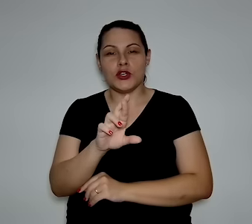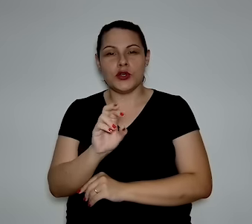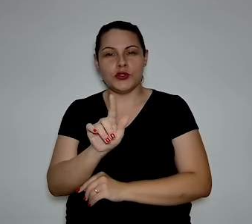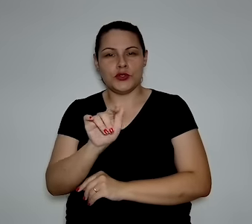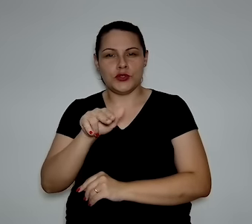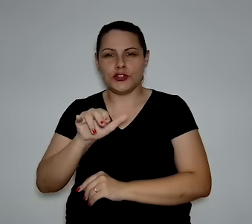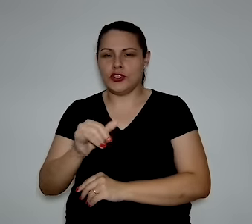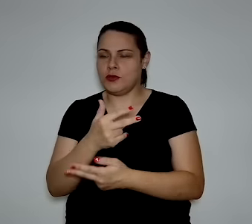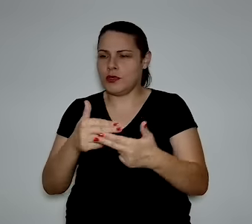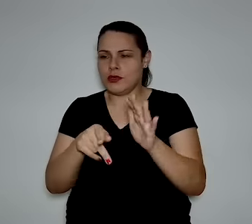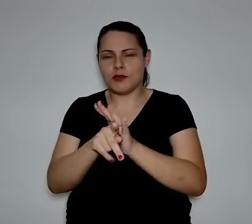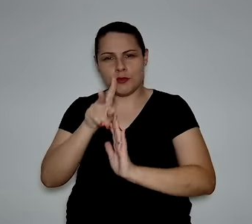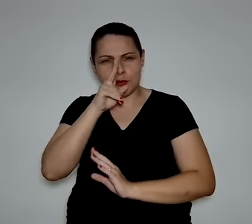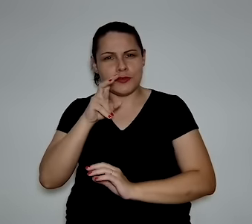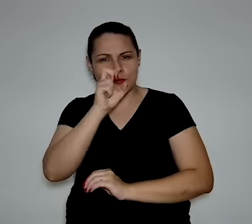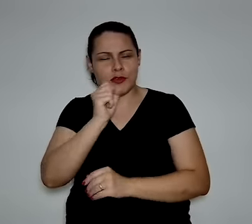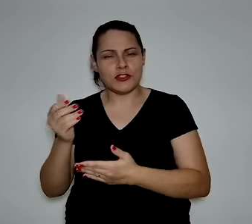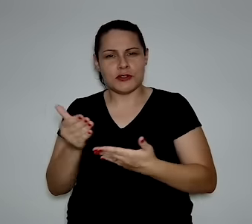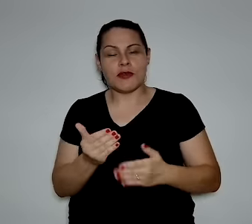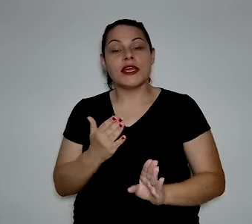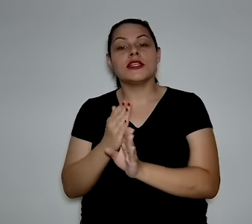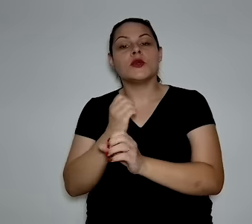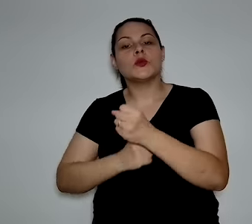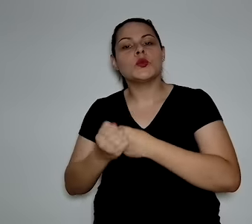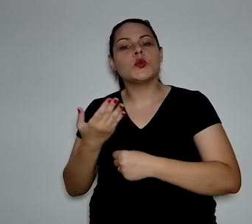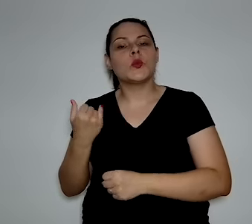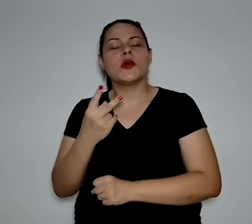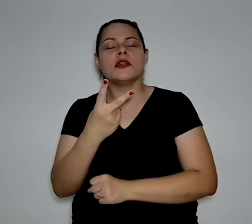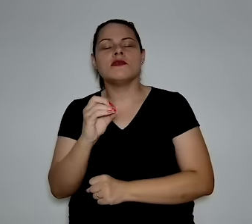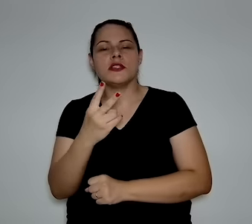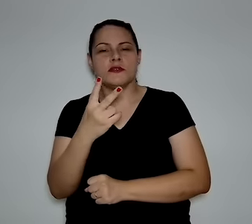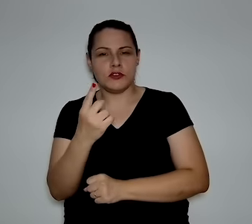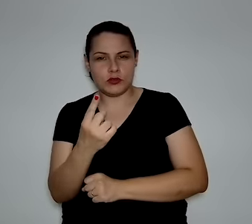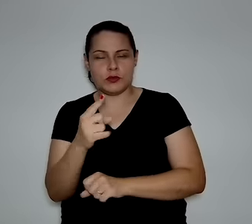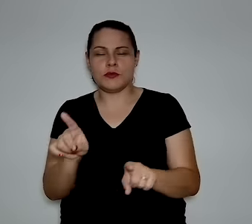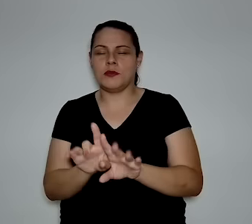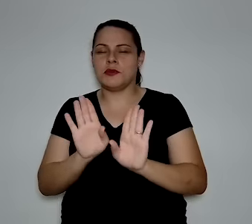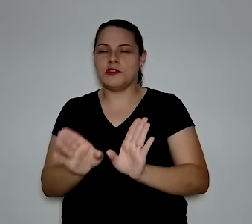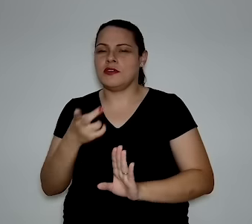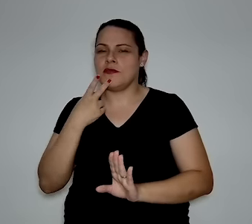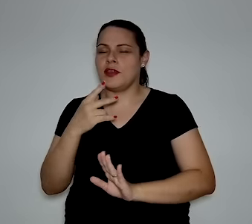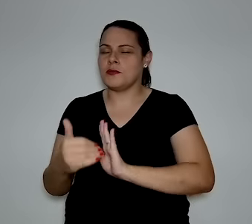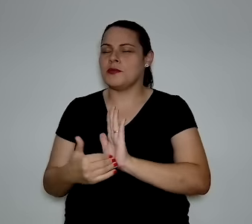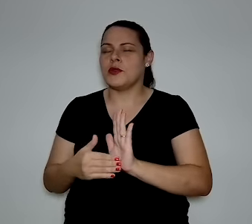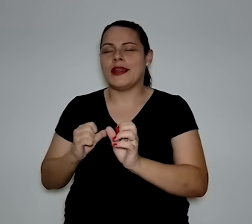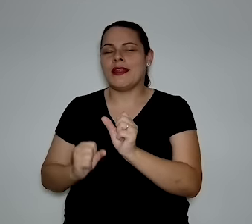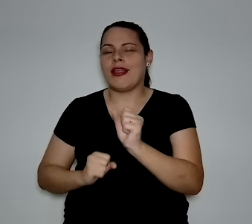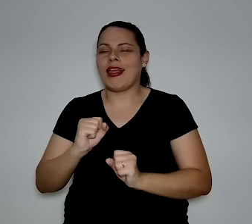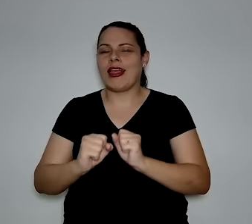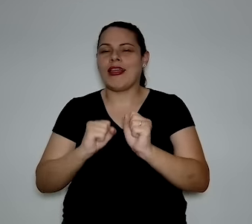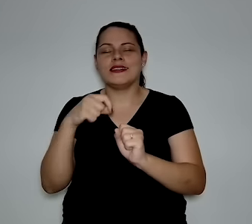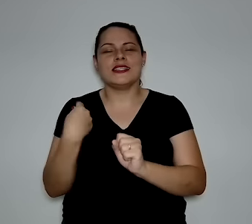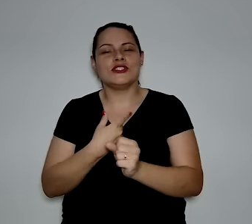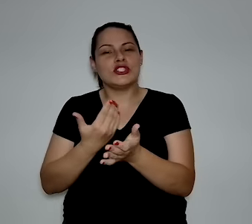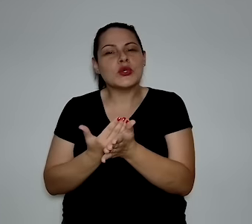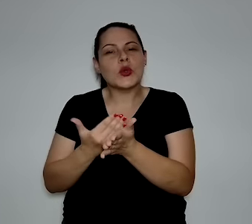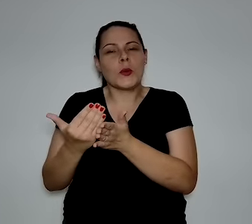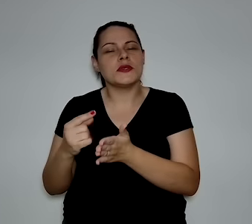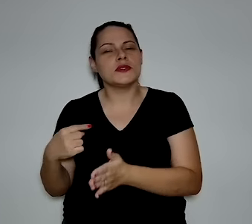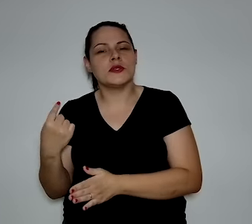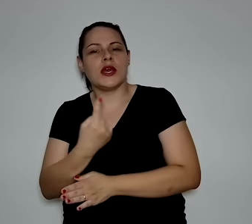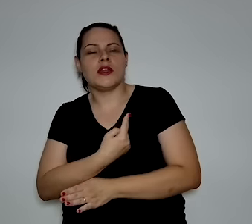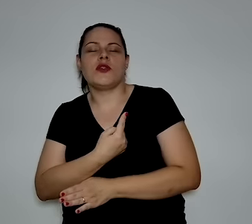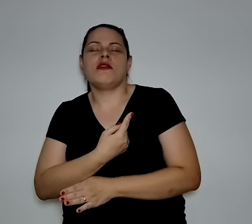vai pintar e realmente ele vai ser um dos grandes atores. Então, em 2021, falando dessa corrida, a gente iniciou